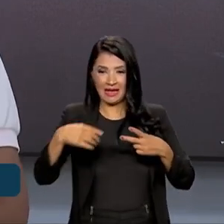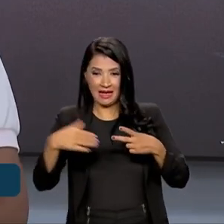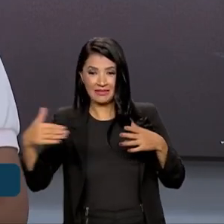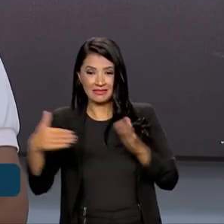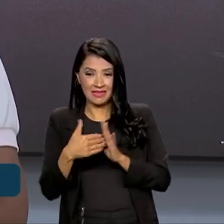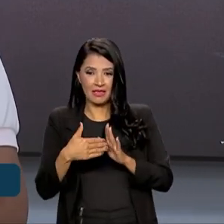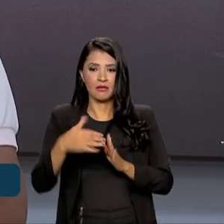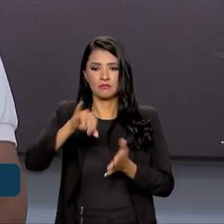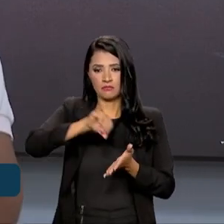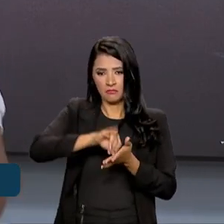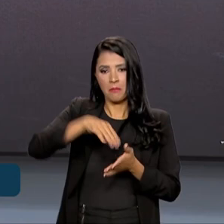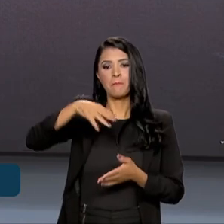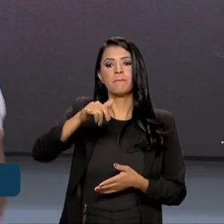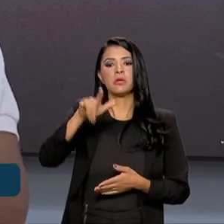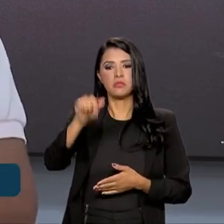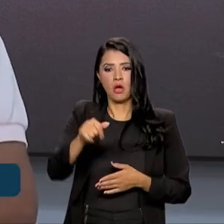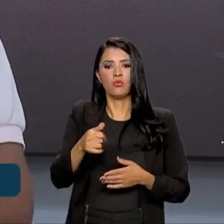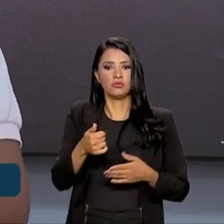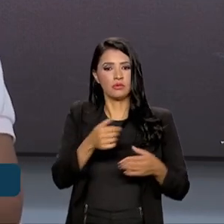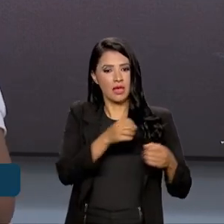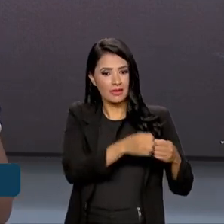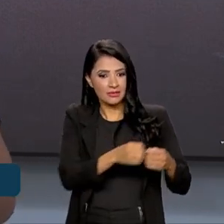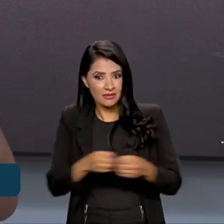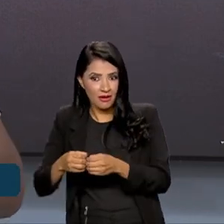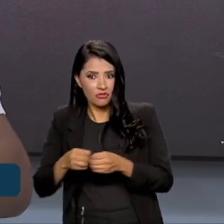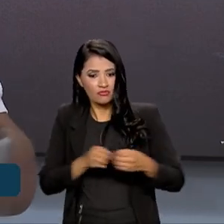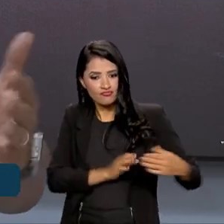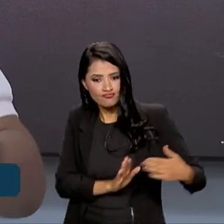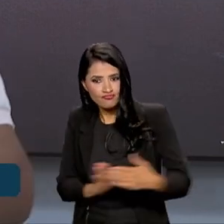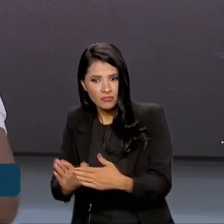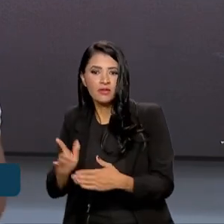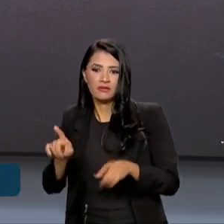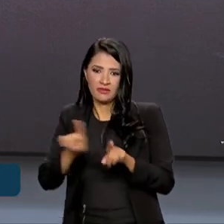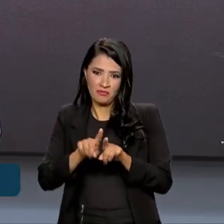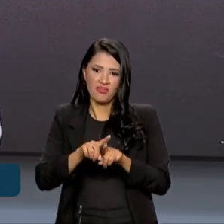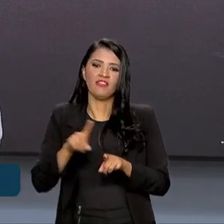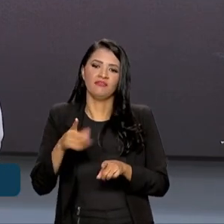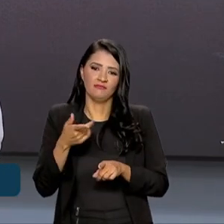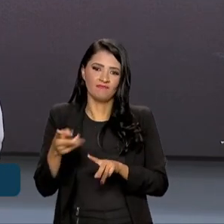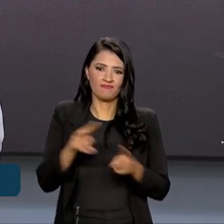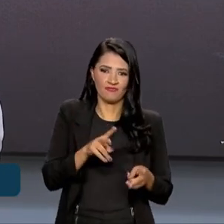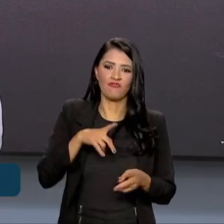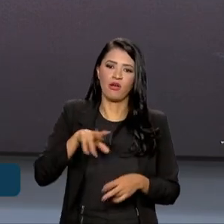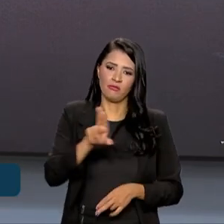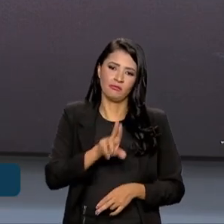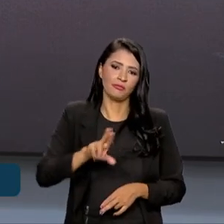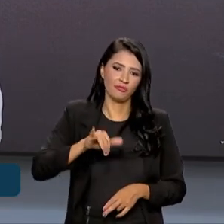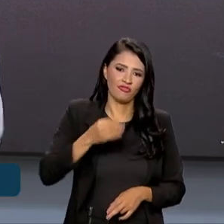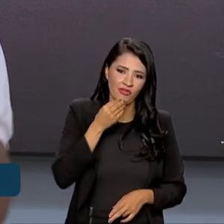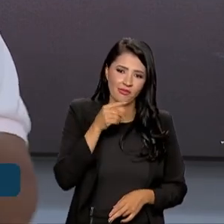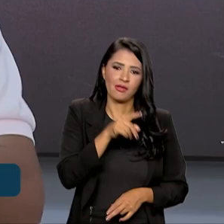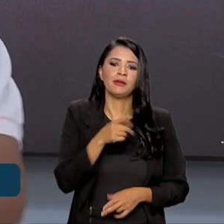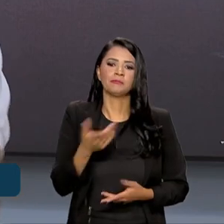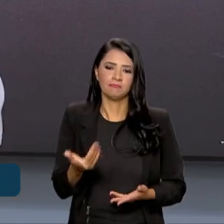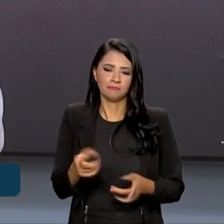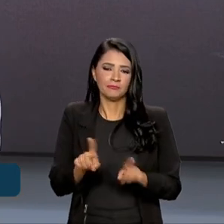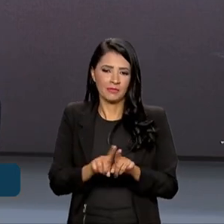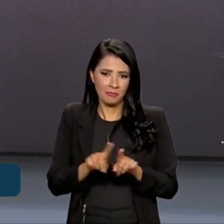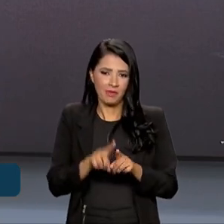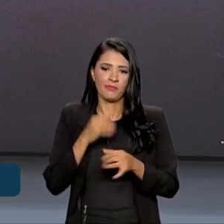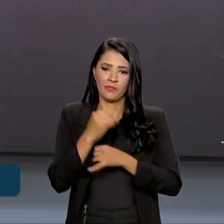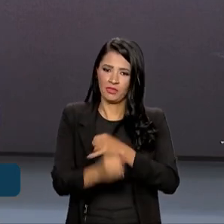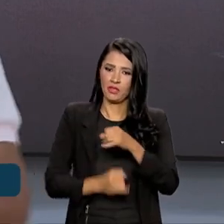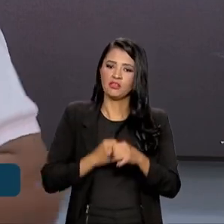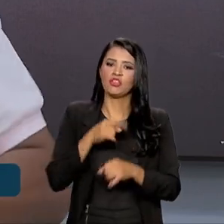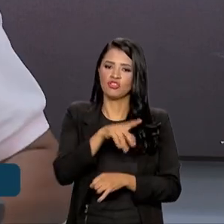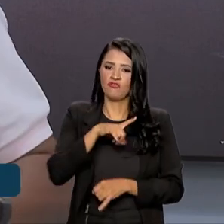que estão nesse traçado. Portanto, nós vamos também ser beneficiados a partir do momento que for feita a inauguração. Mas nós já vamos ter internet de